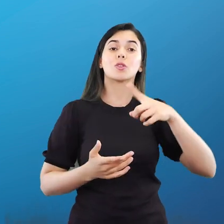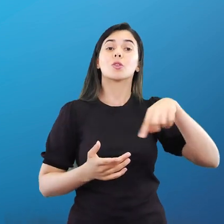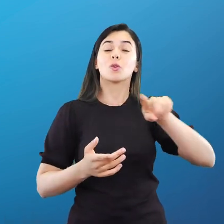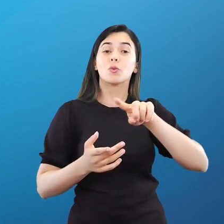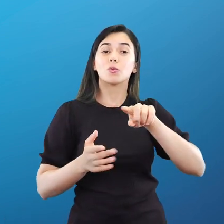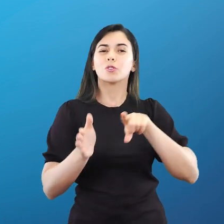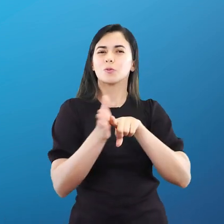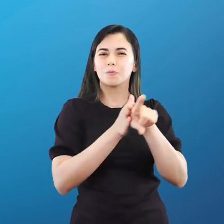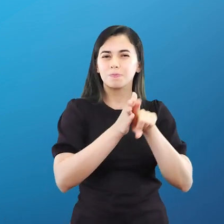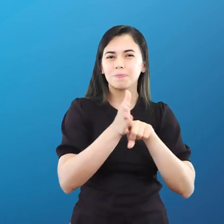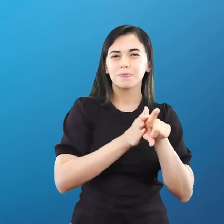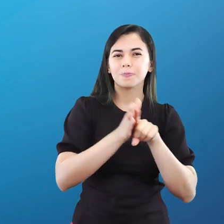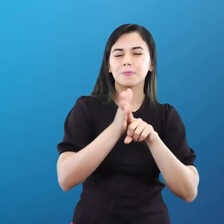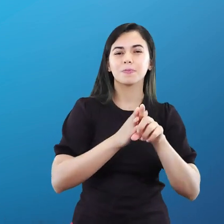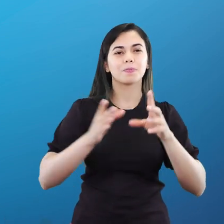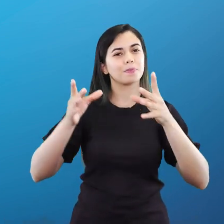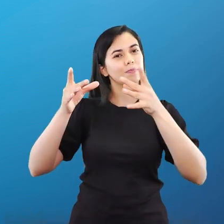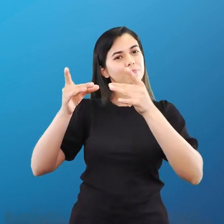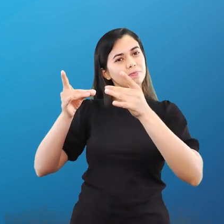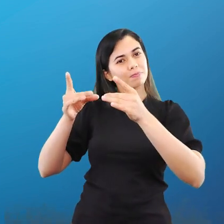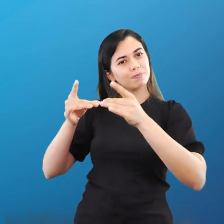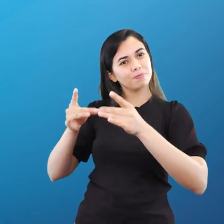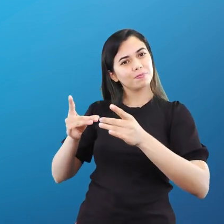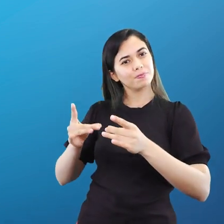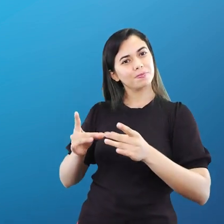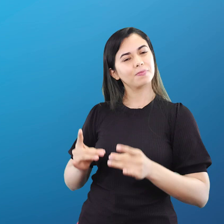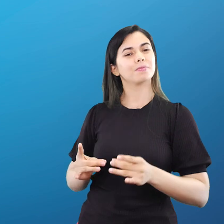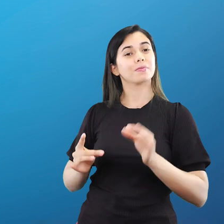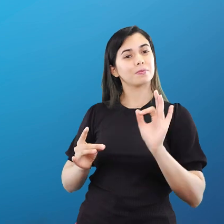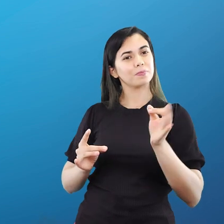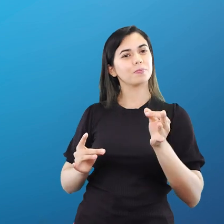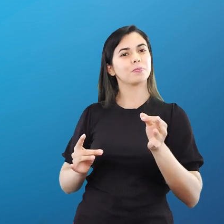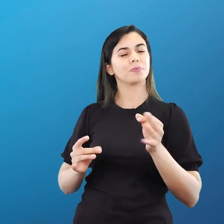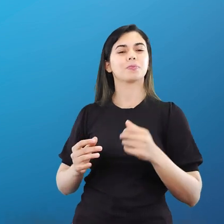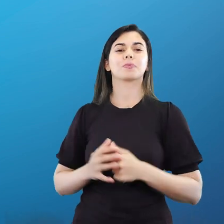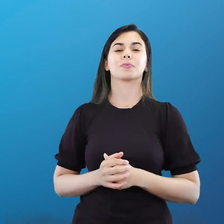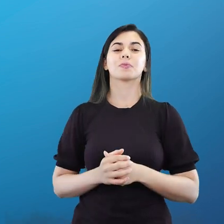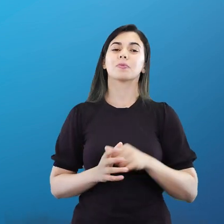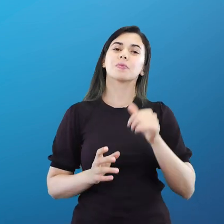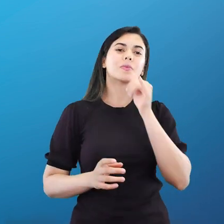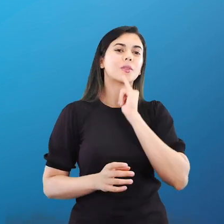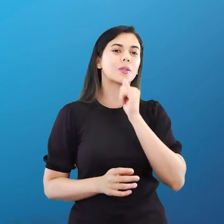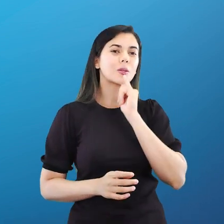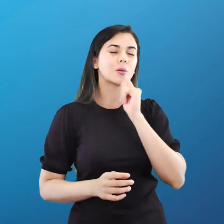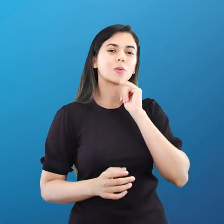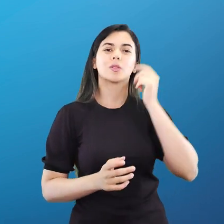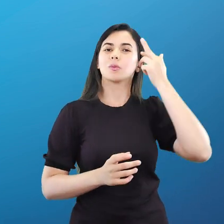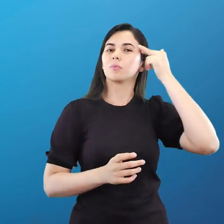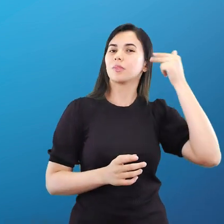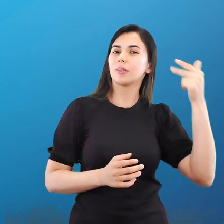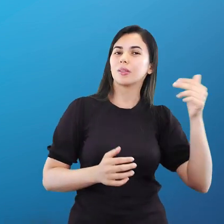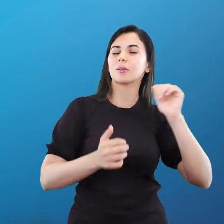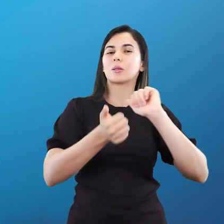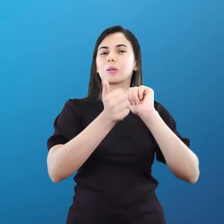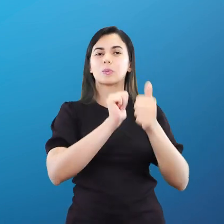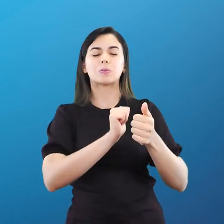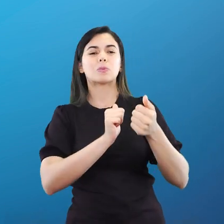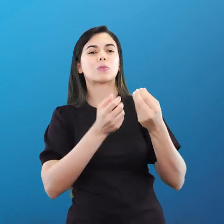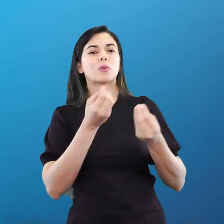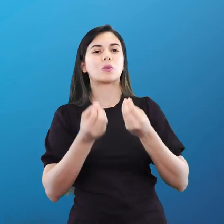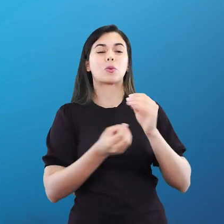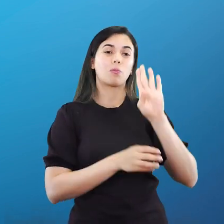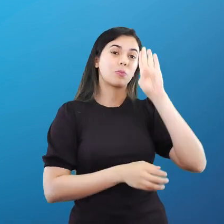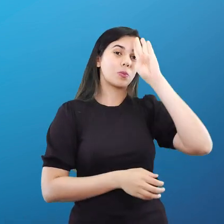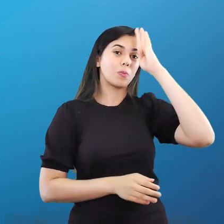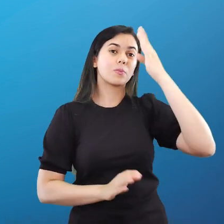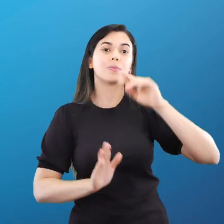pesquisa, bem mais assim, incisiva, tá? Sobre, por exemplo, a história da modalidade dele no esporte, as